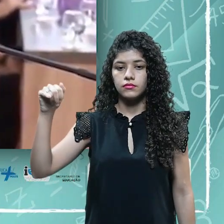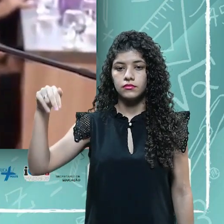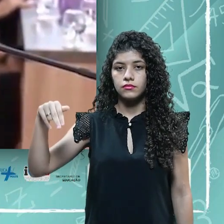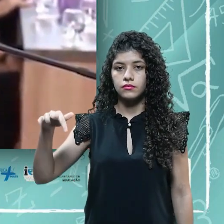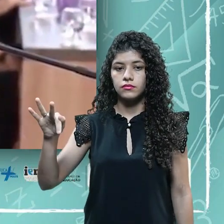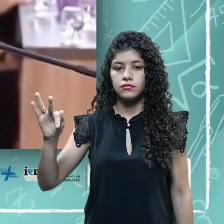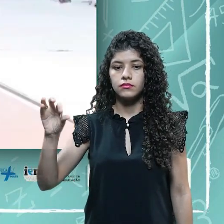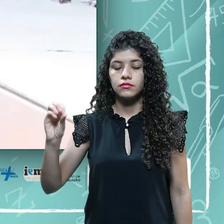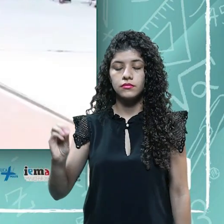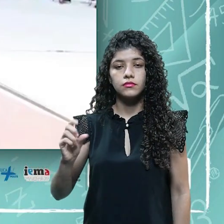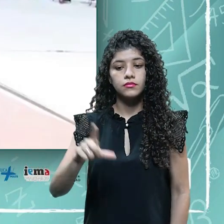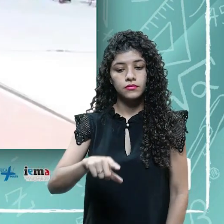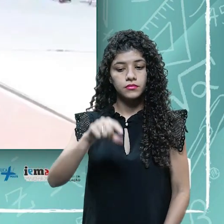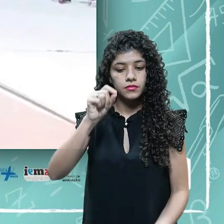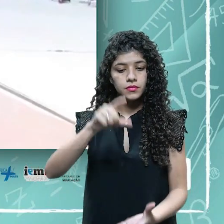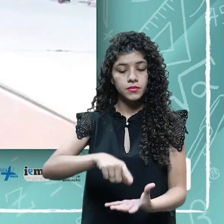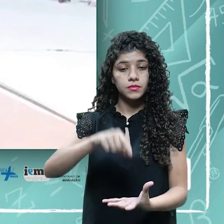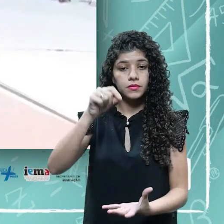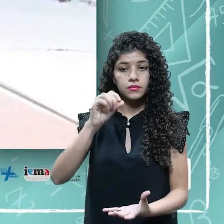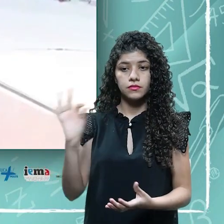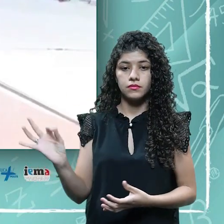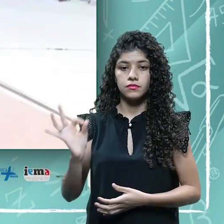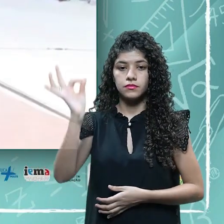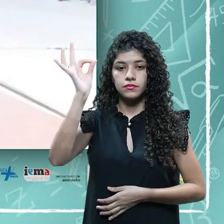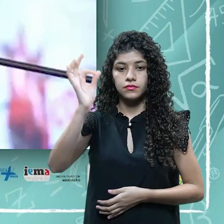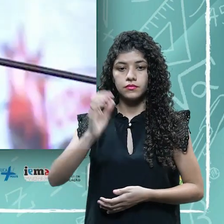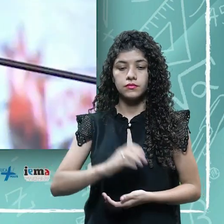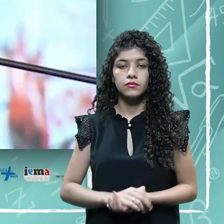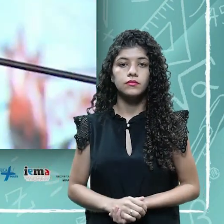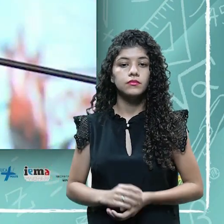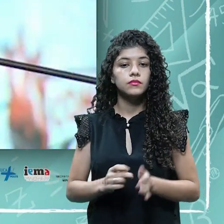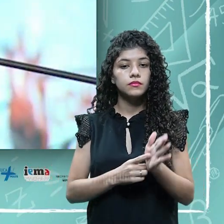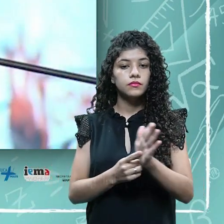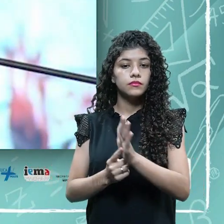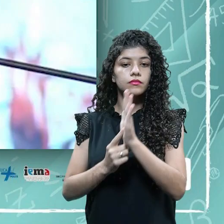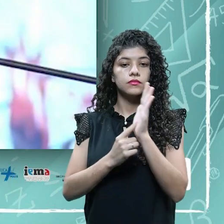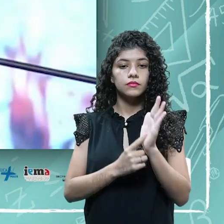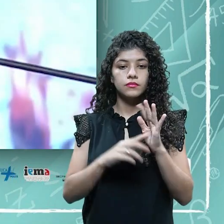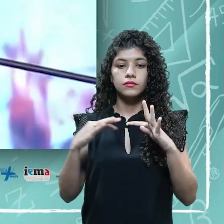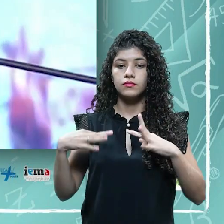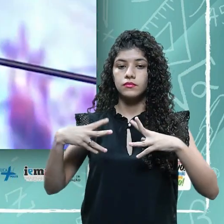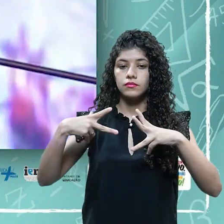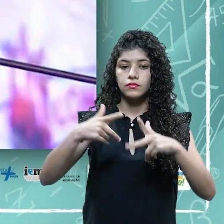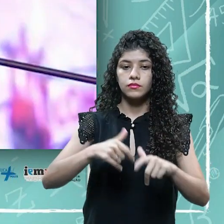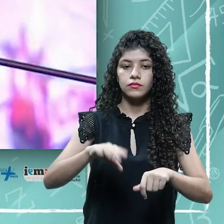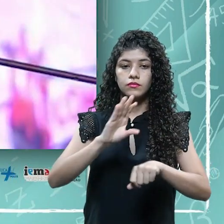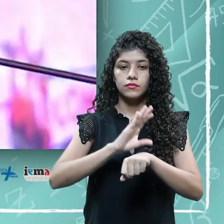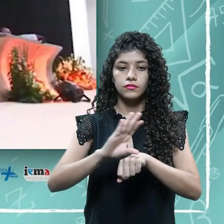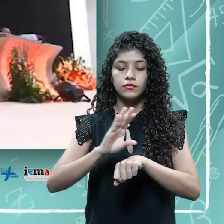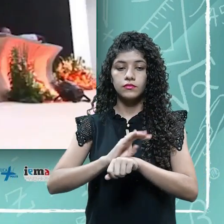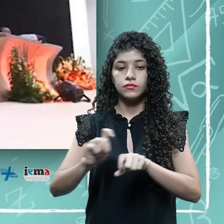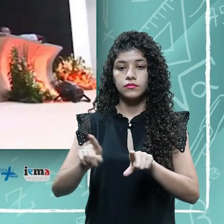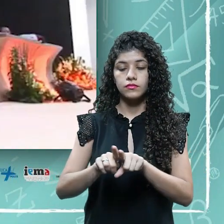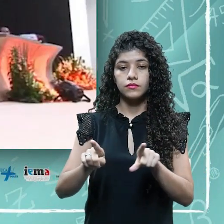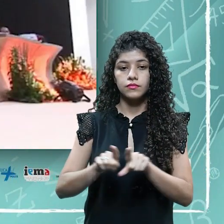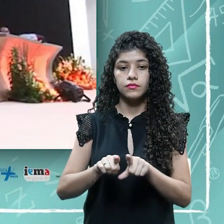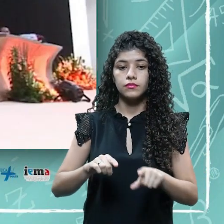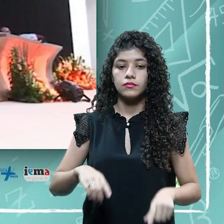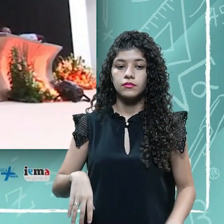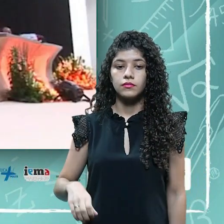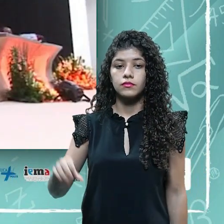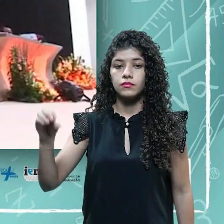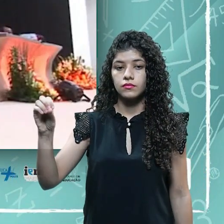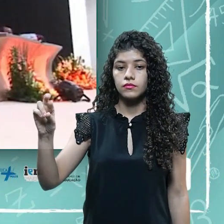escolhido por sorteio pela comissão de formatura da UFMA, para representar os paraninfos de todos os cursos. O próximo a